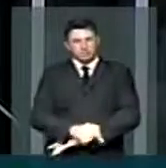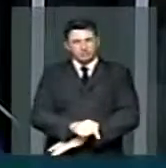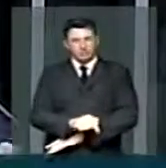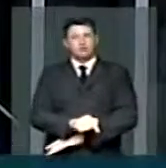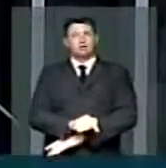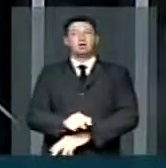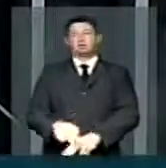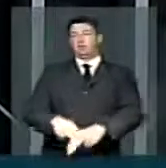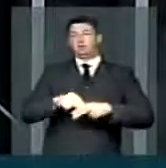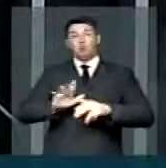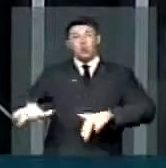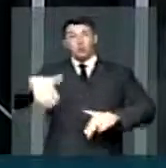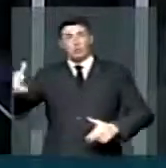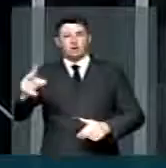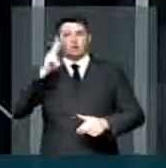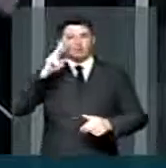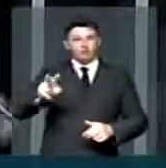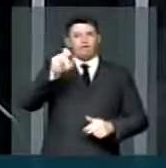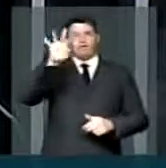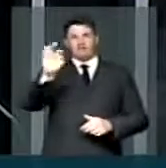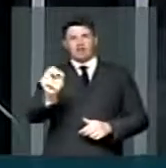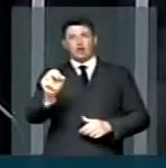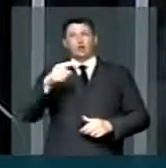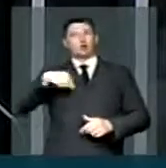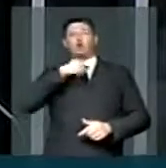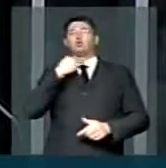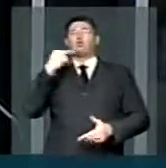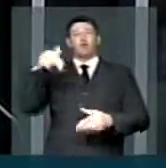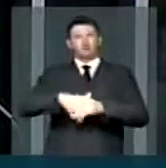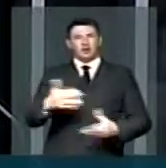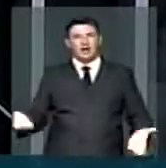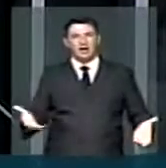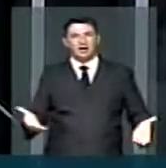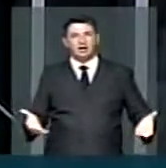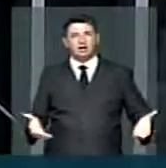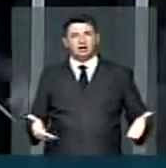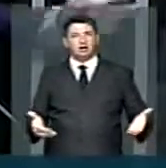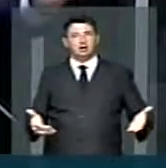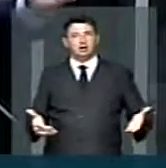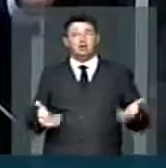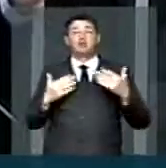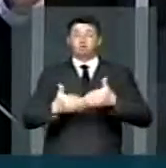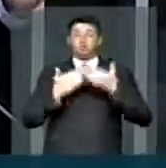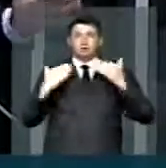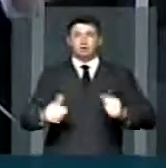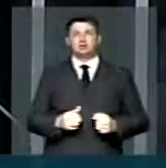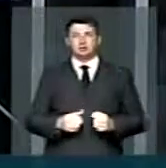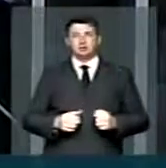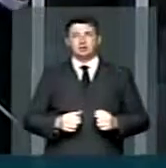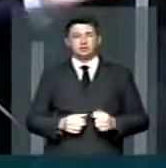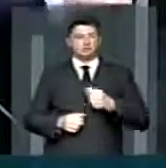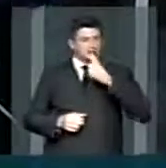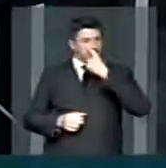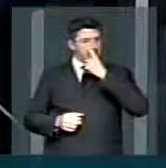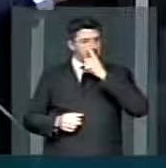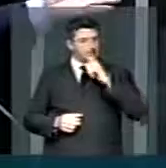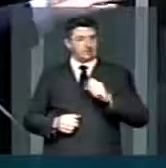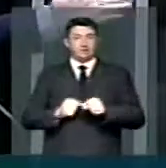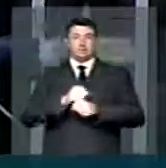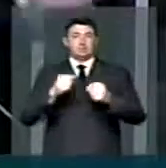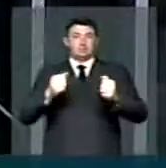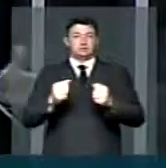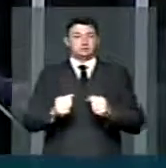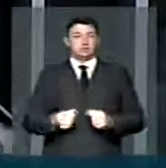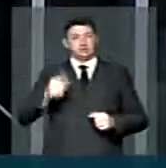diante de quando se vem um veto aqui a gente não pode votar lamentavelmente gostaria de pedir o máximo que se já